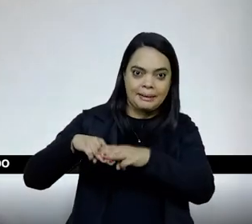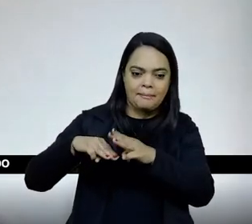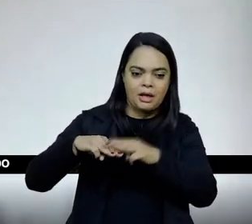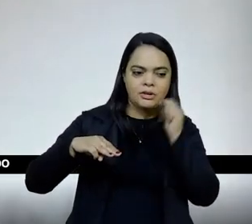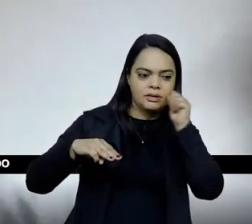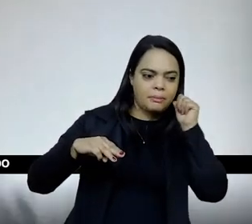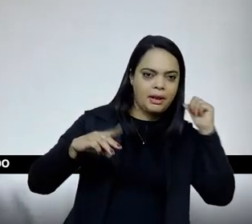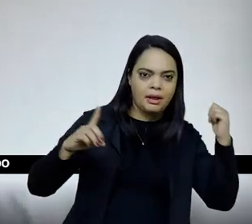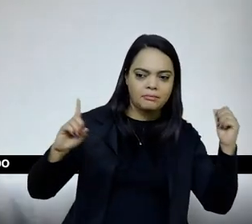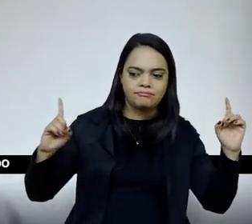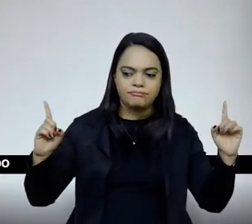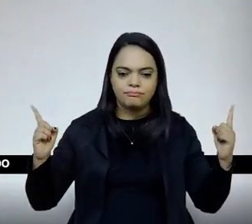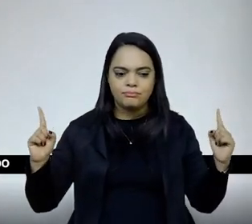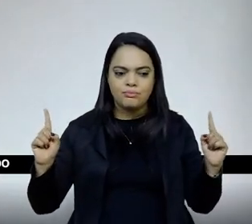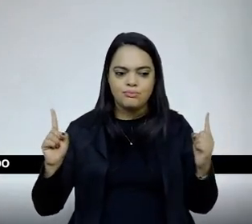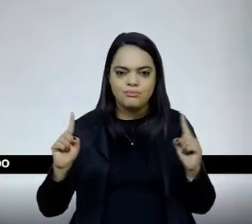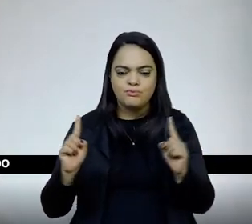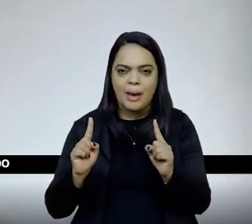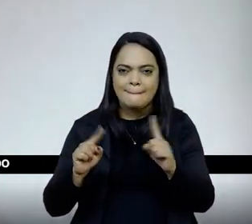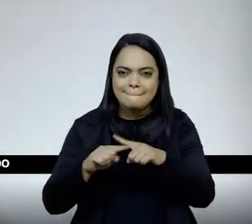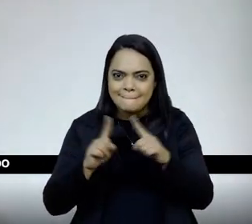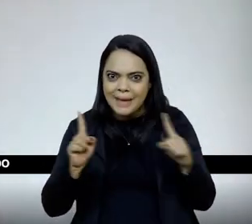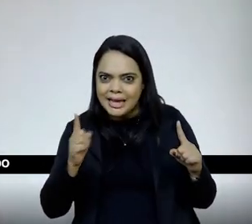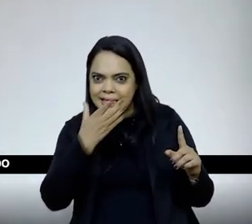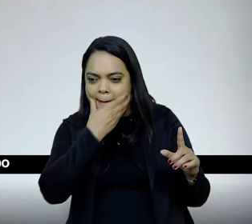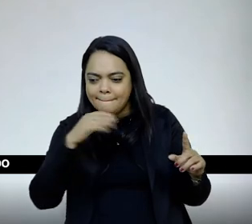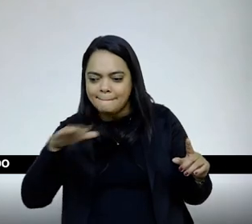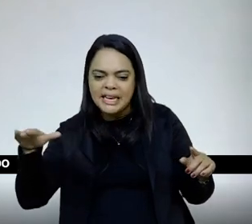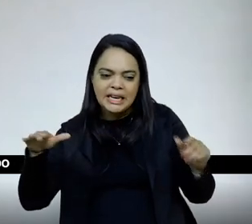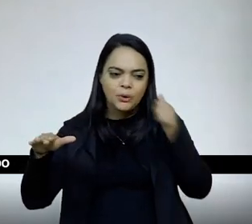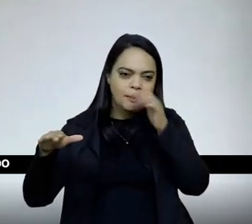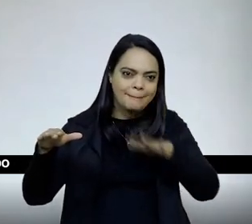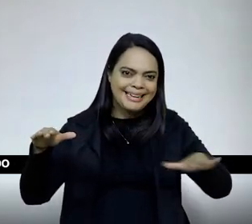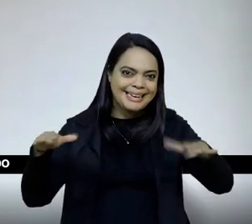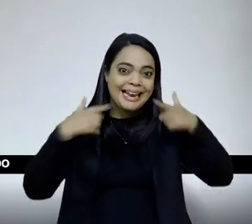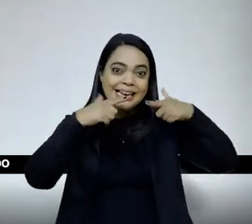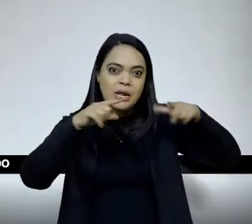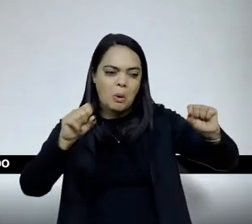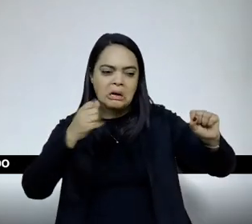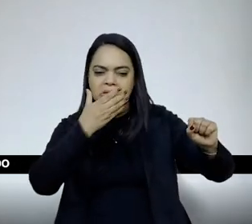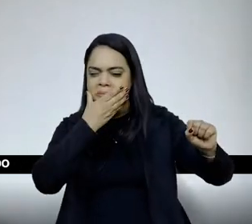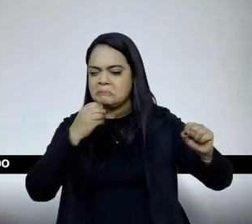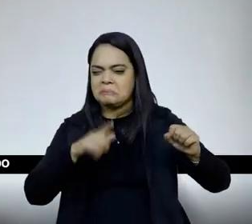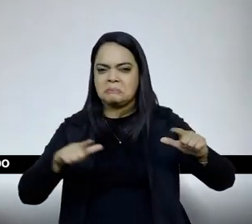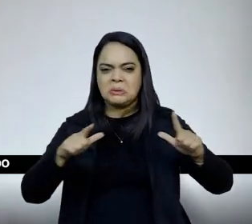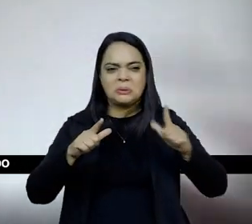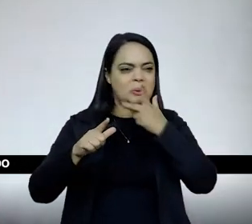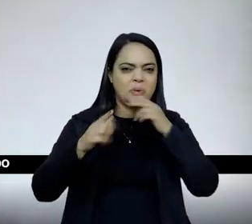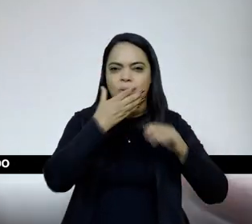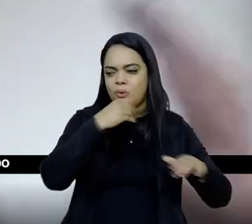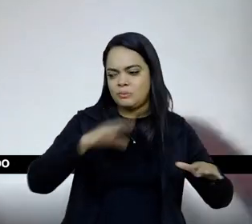desaparecer, mas o gap na linguagem entre meninos e meninas continua grande e aumentando. Então,